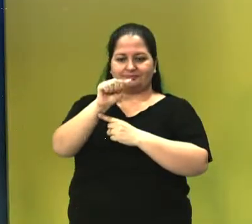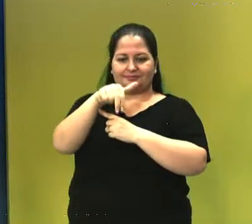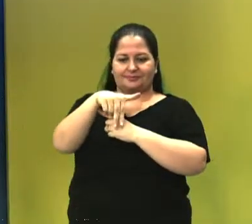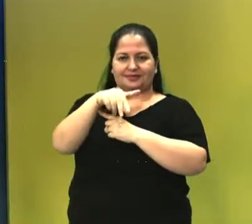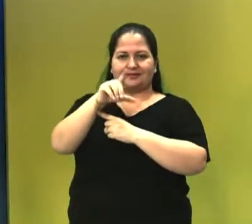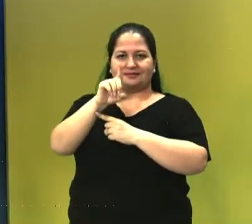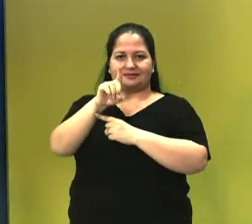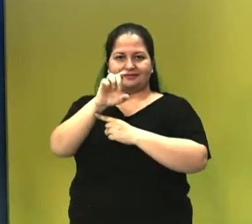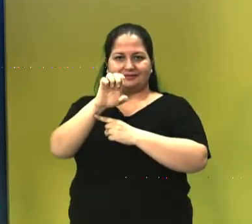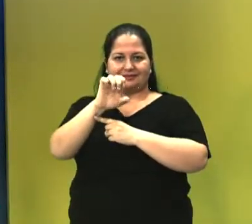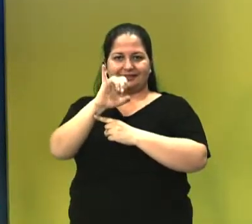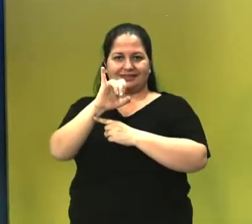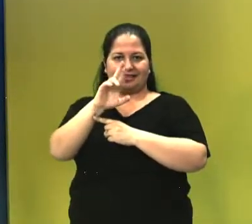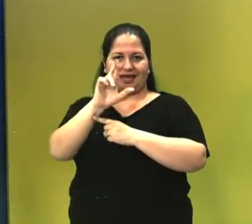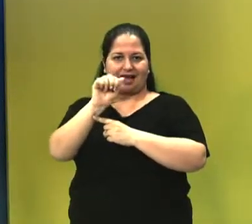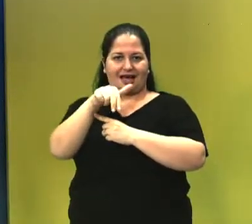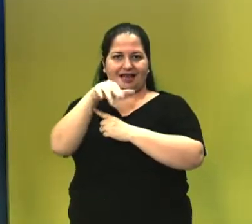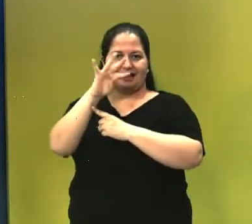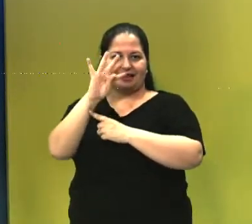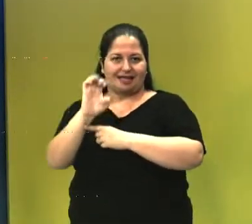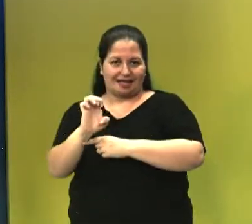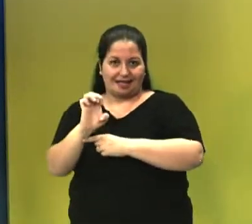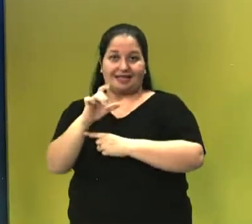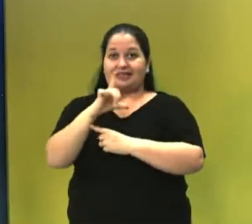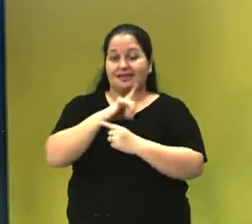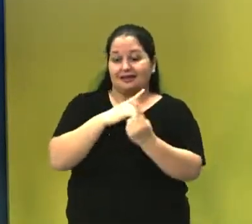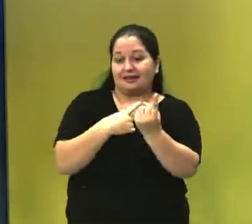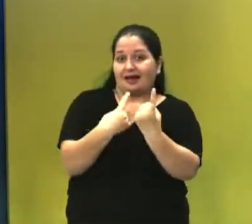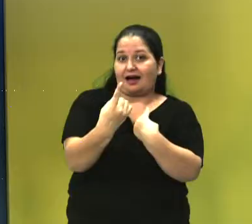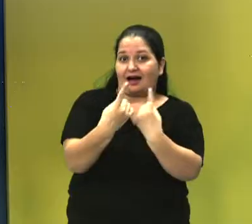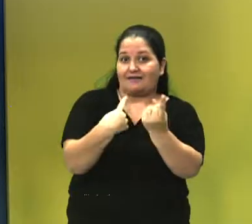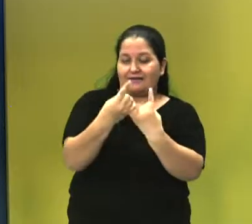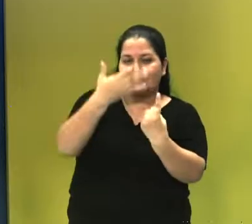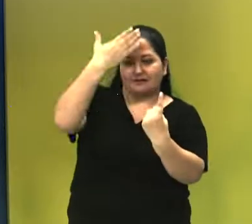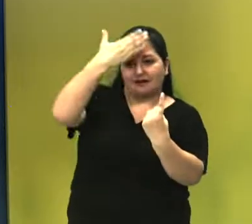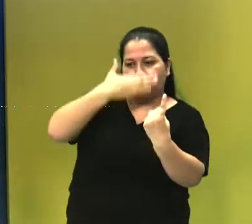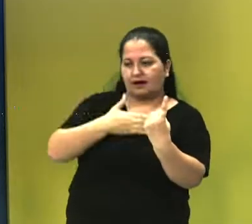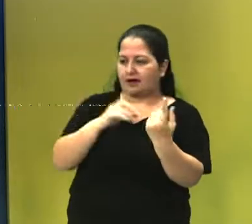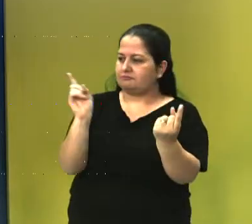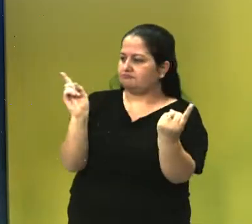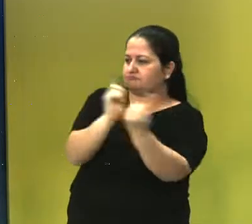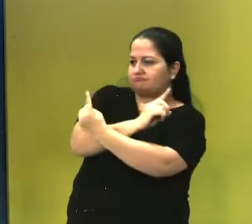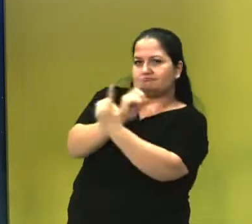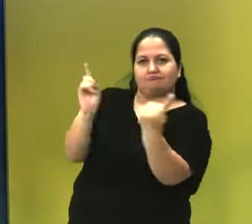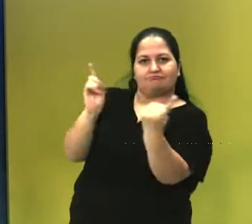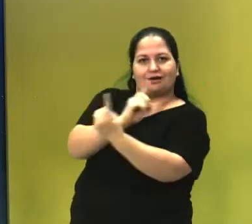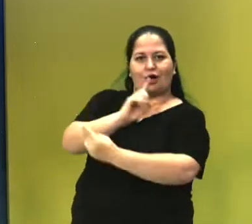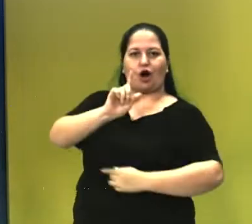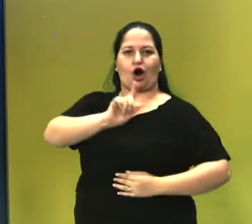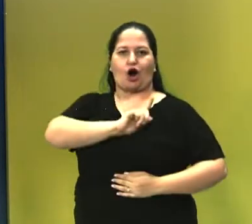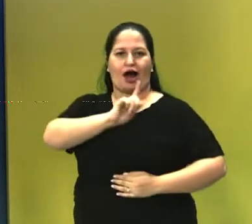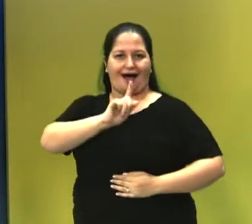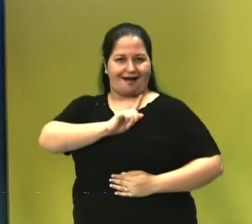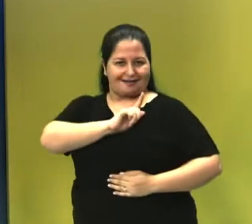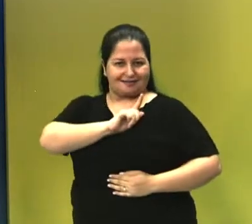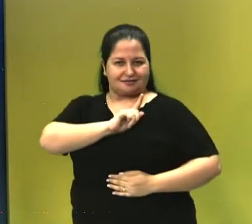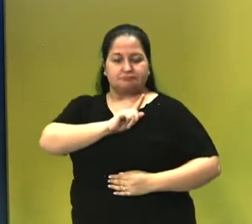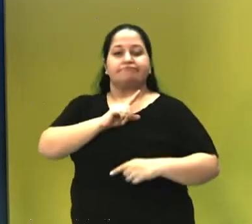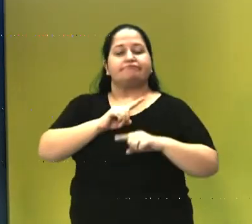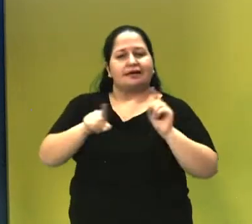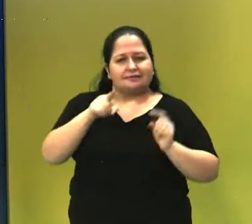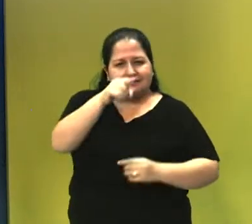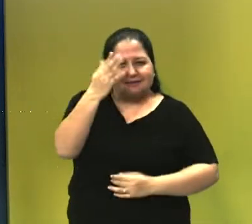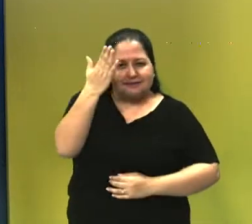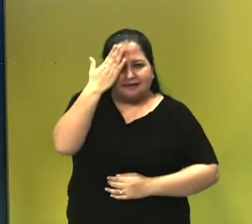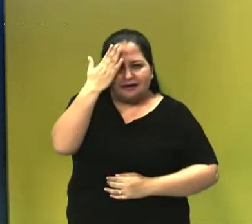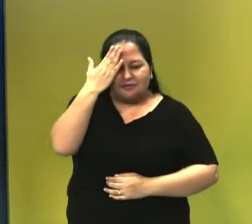Anhanguera com a Avenida Goiás. Nomes indígenas. E por que é Anhanguera? É um termo indígena que se refere ao diabo